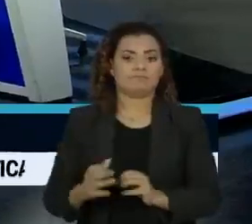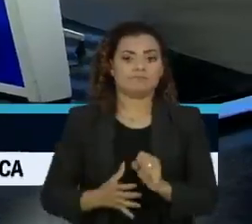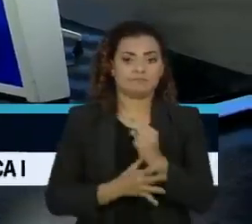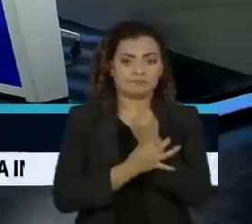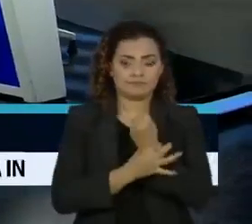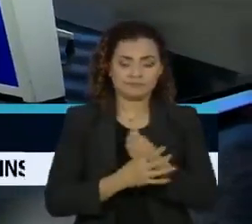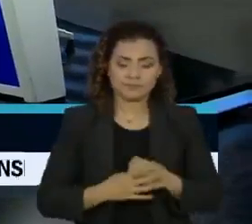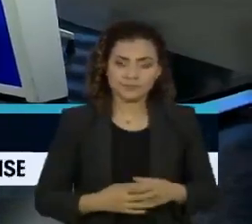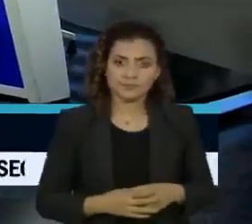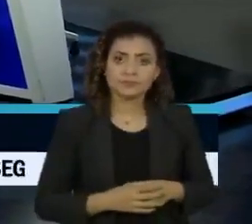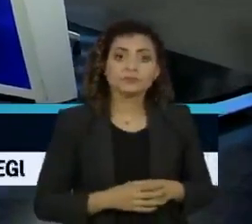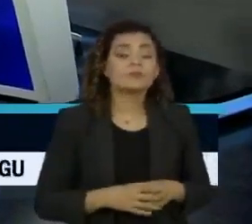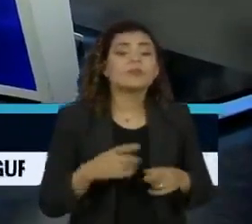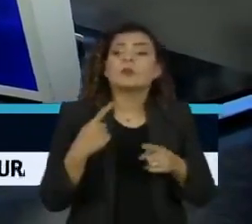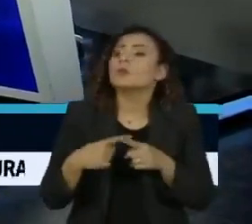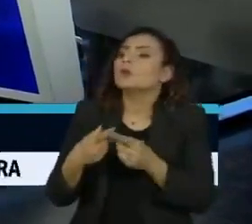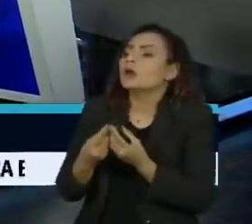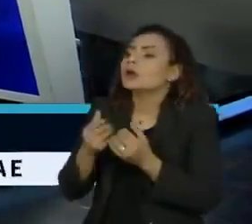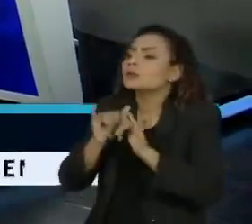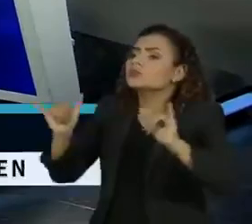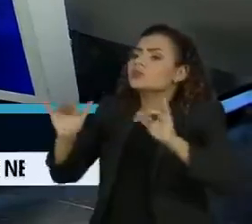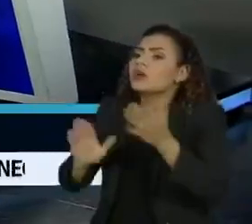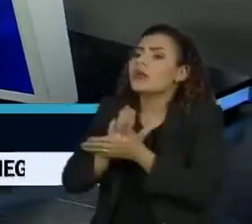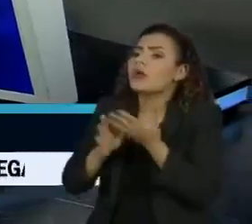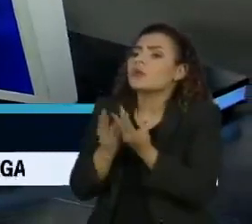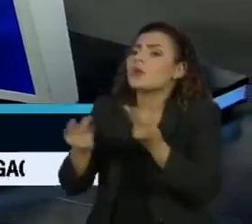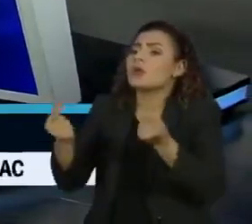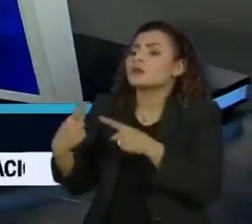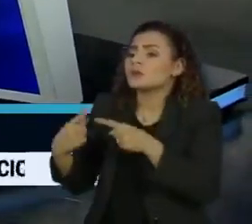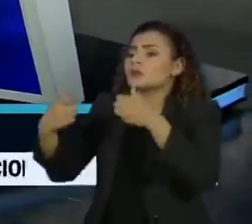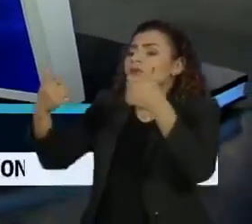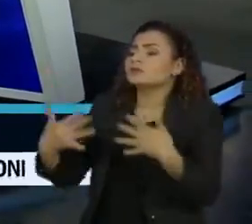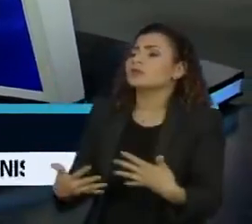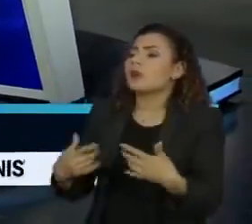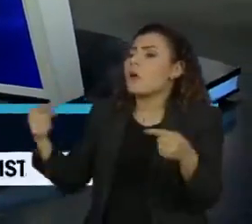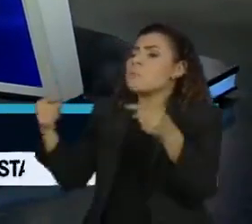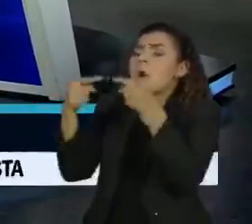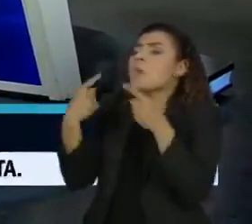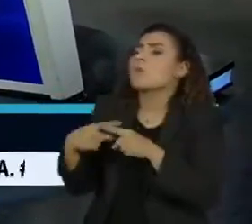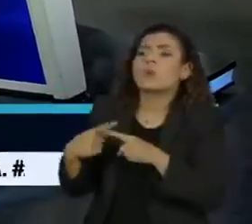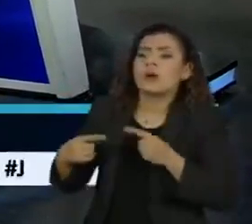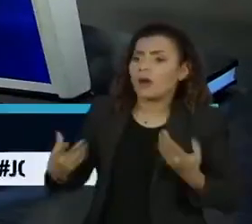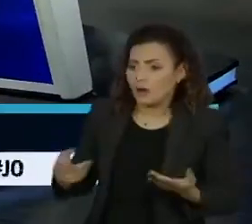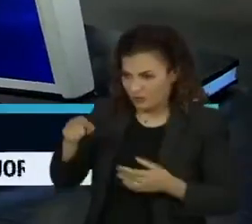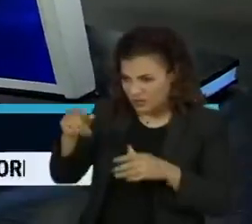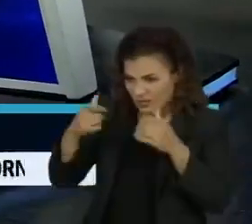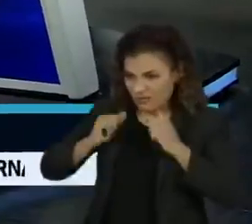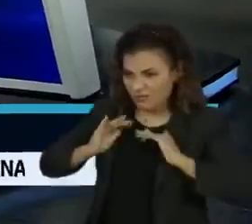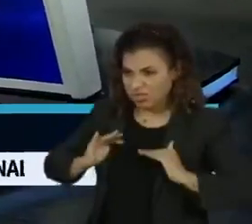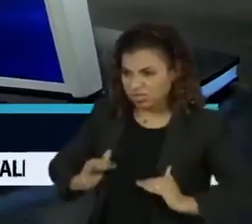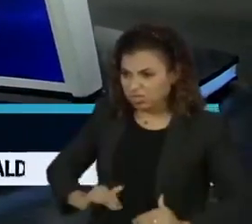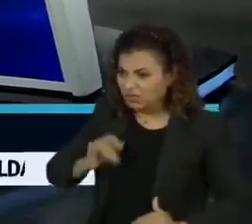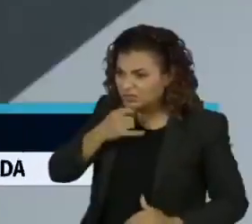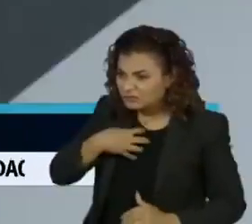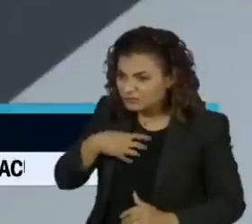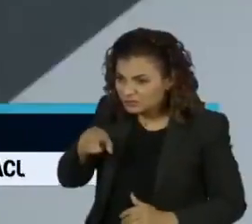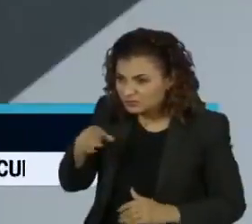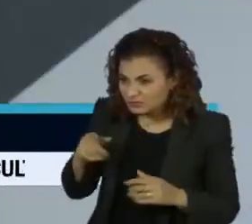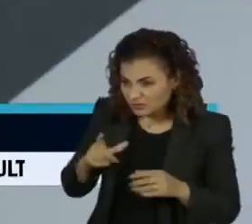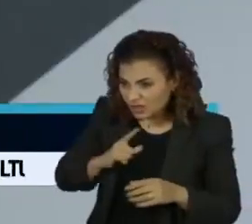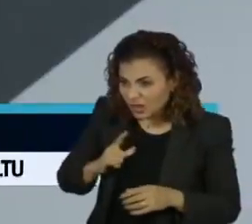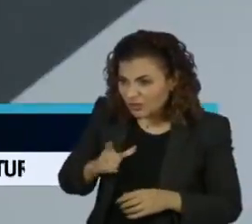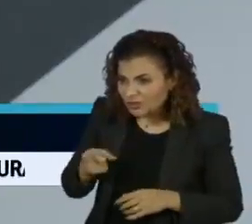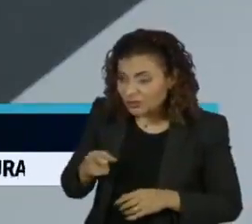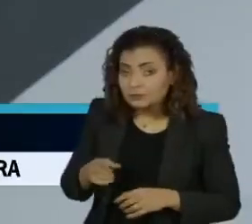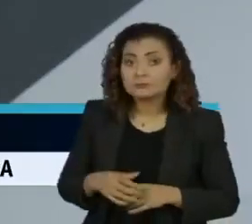Carlos, por que não divulgar a eficácia? Qual a justificativa mais coerente? O senhor também ficou frustrado? Bom, de uma